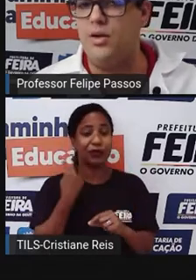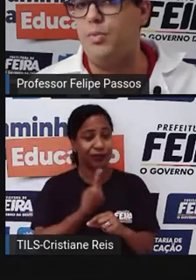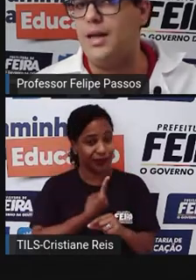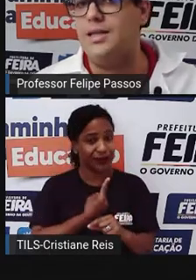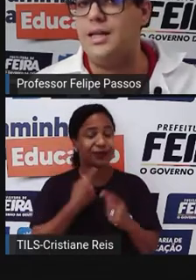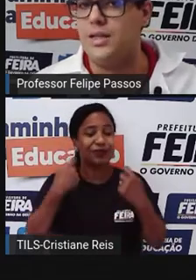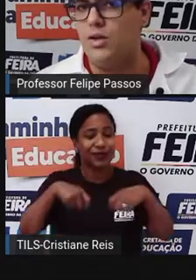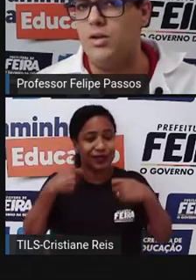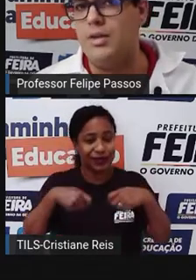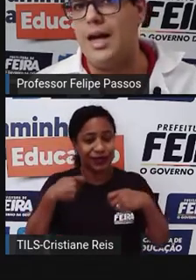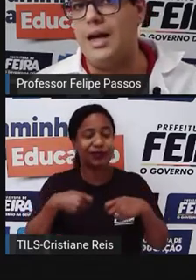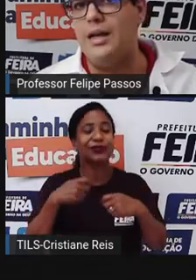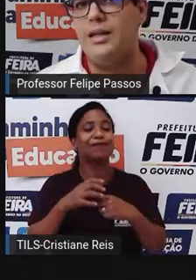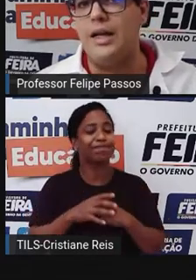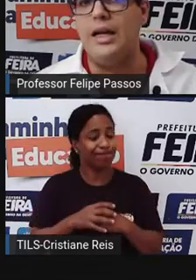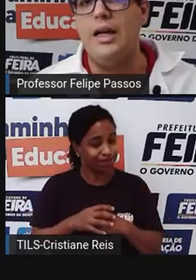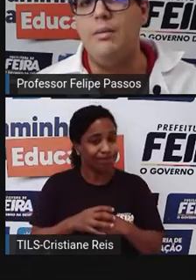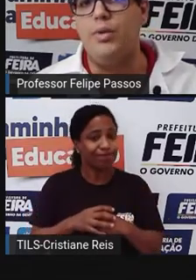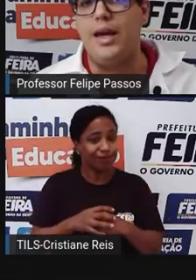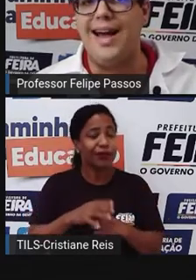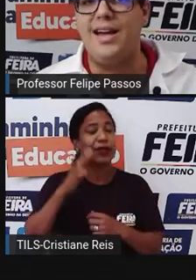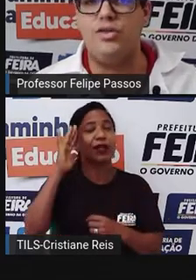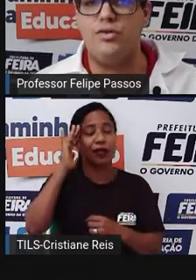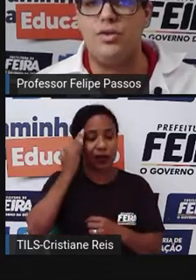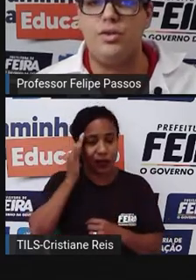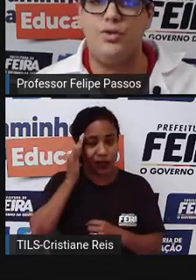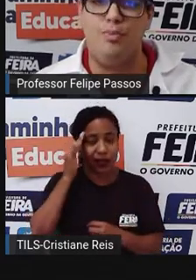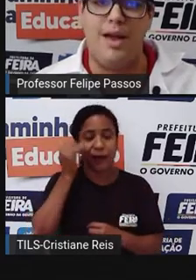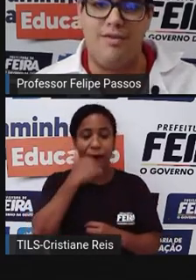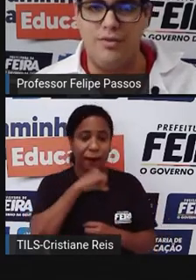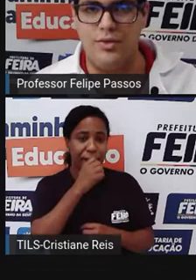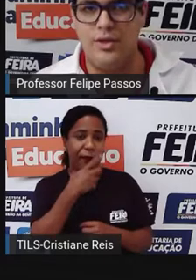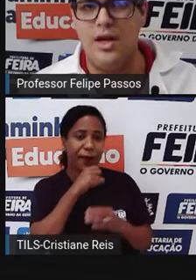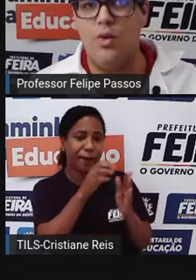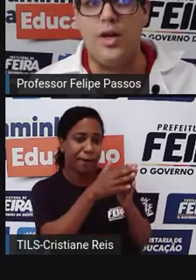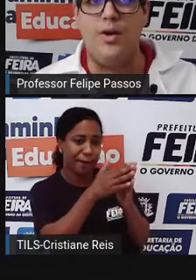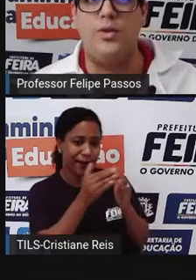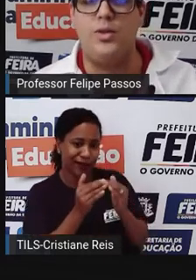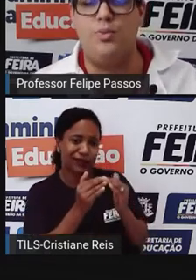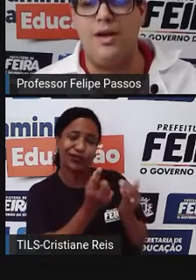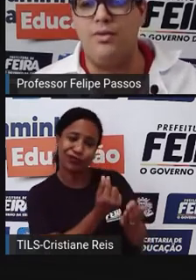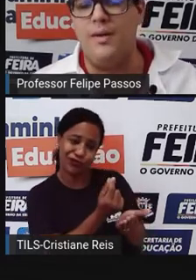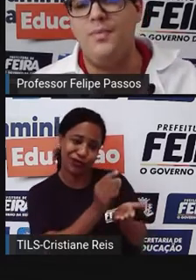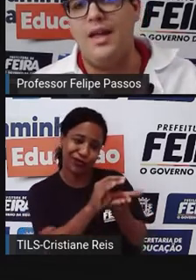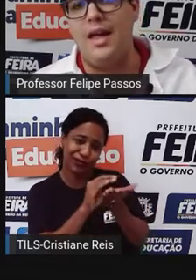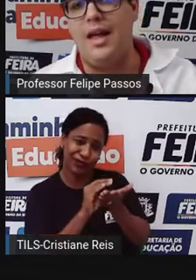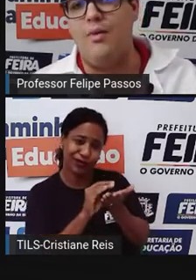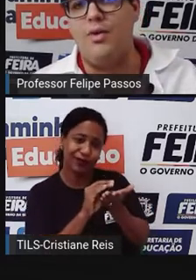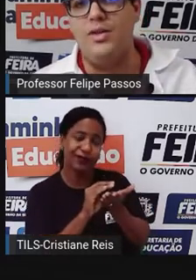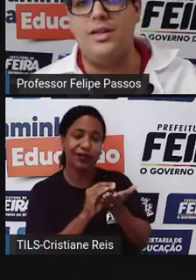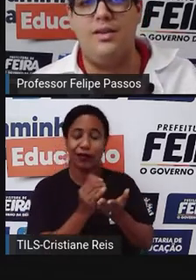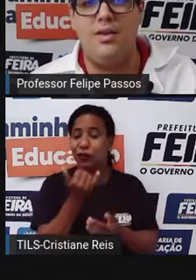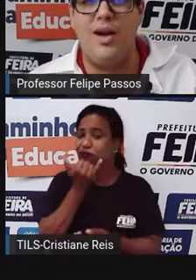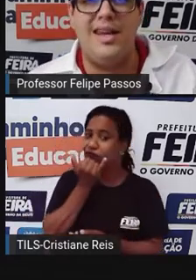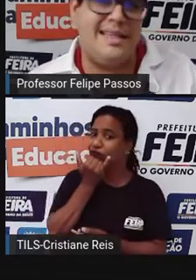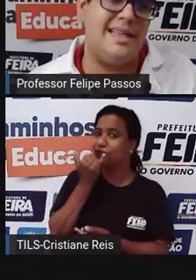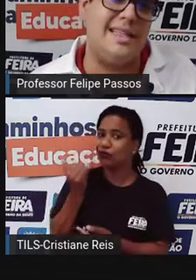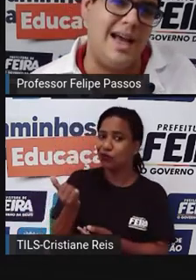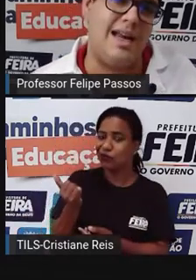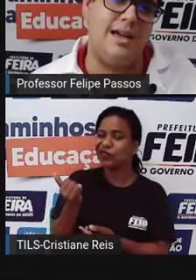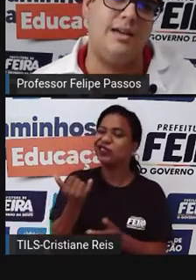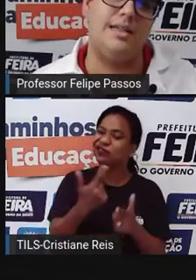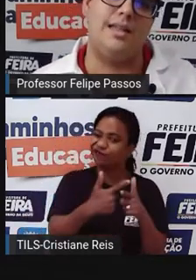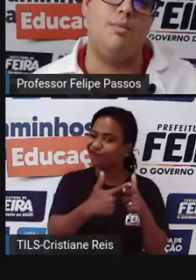quando a mãe e o pai disser assim ó, não dá, né? Porque gastos supérfluos, o que é uma coisa supérflua? É uma coisa que não é